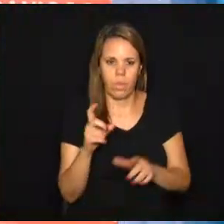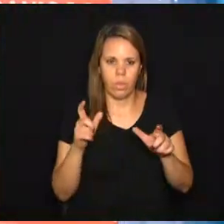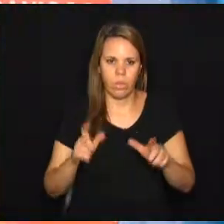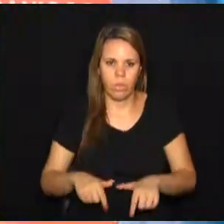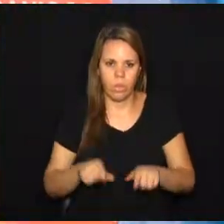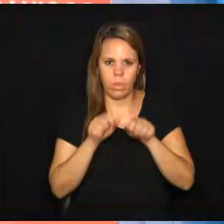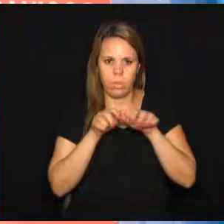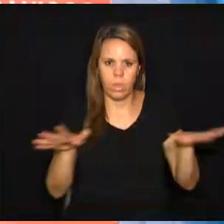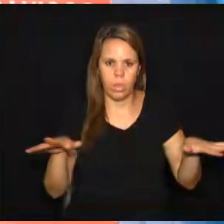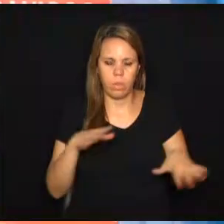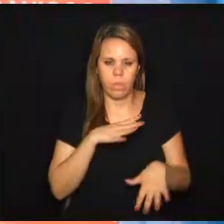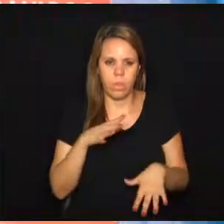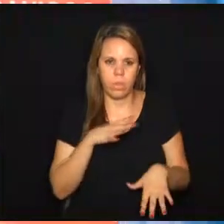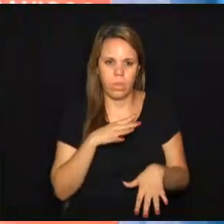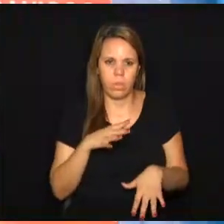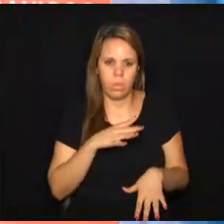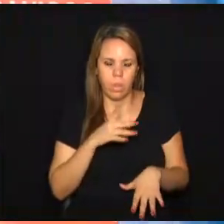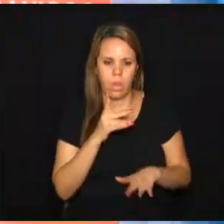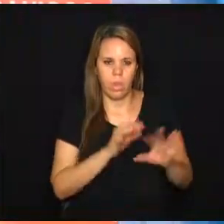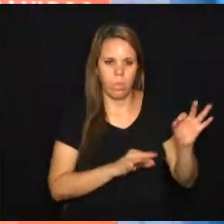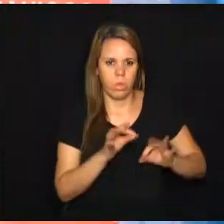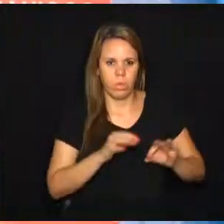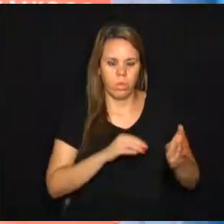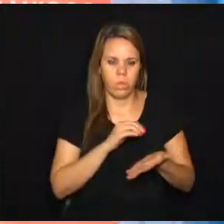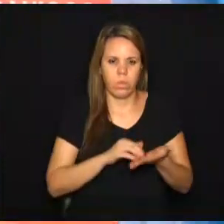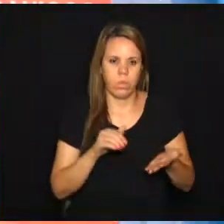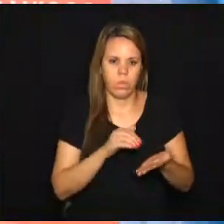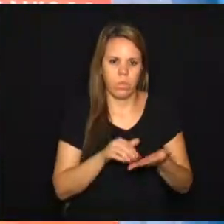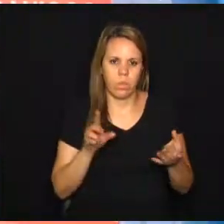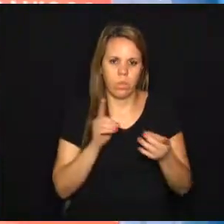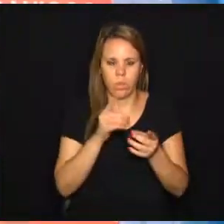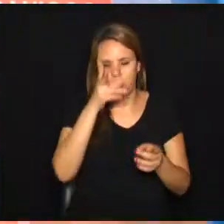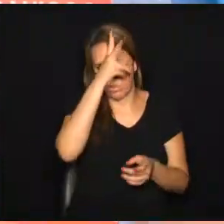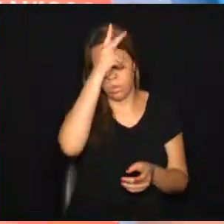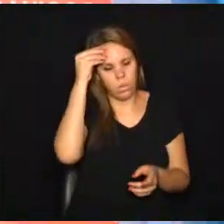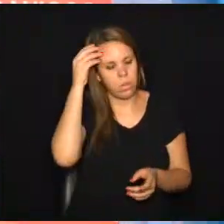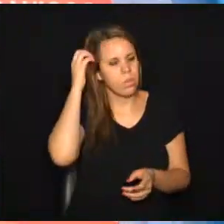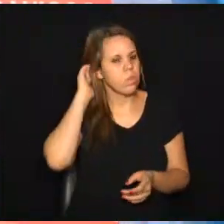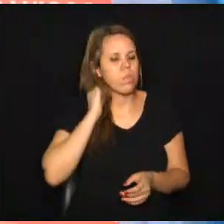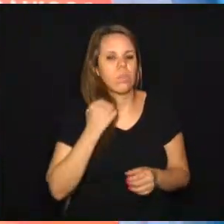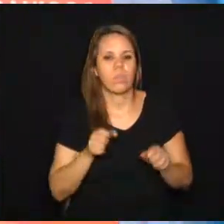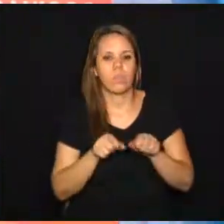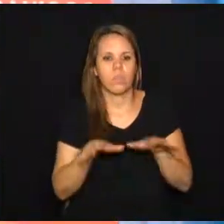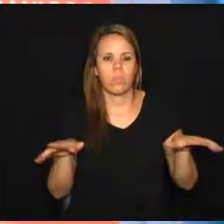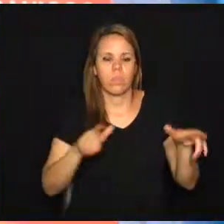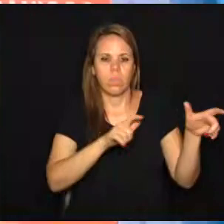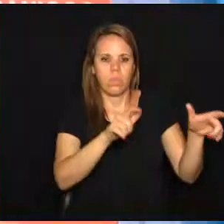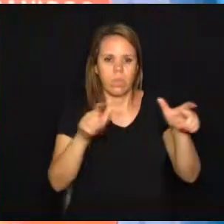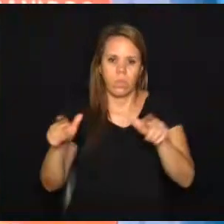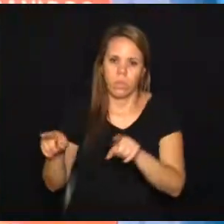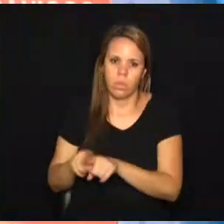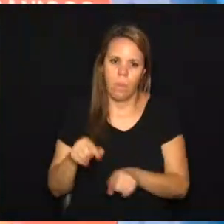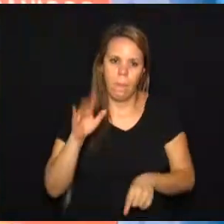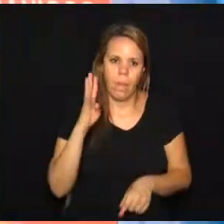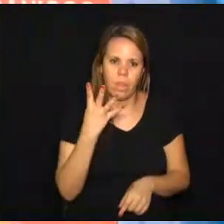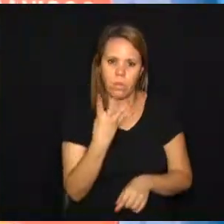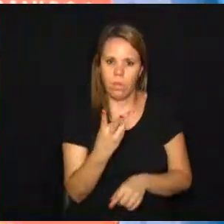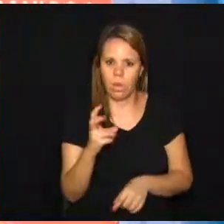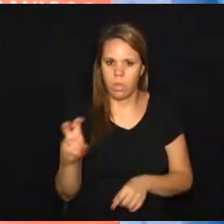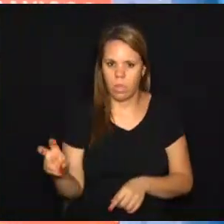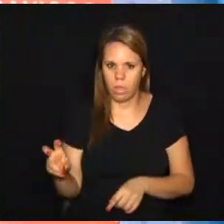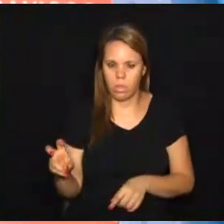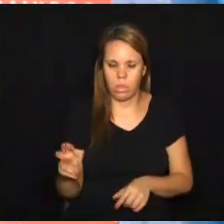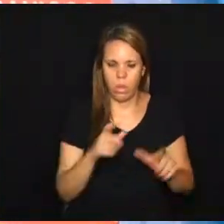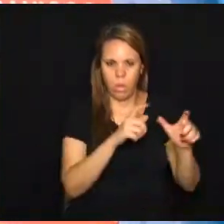espalhados pela cidade, tem um planejamento da Secretaria de Serviços Públicos de ampliar esses ecopontos, serão mais de 45